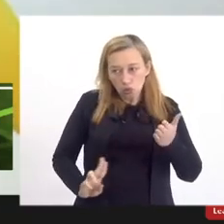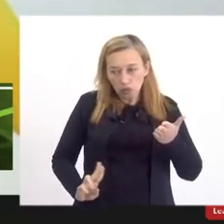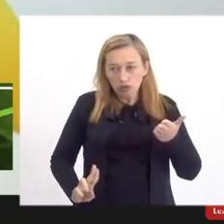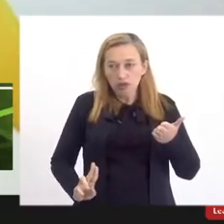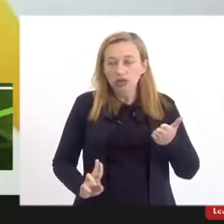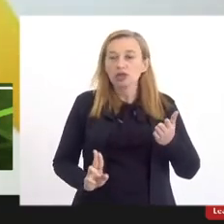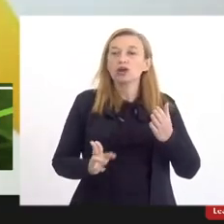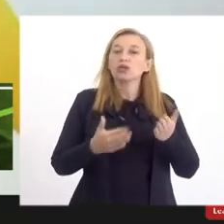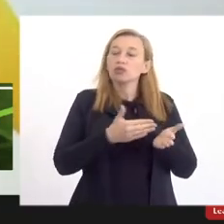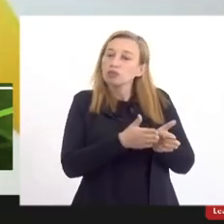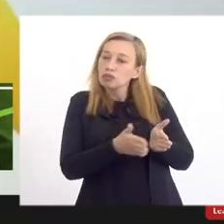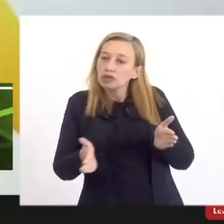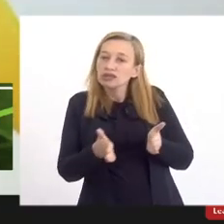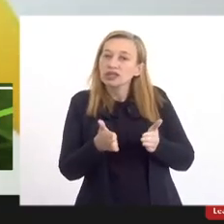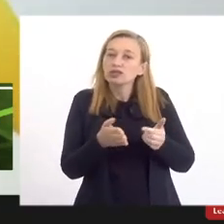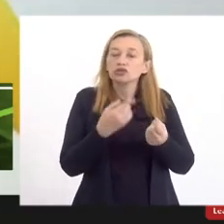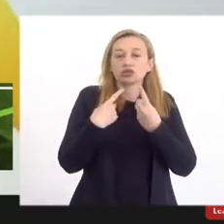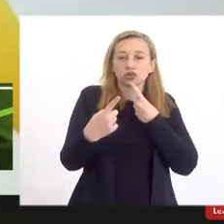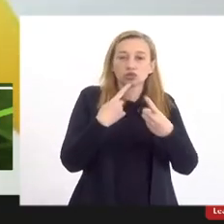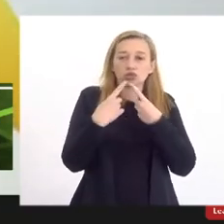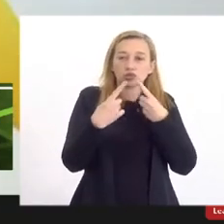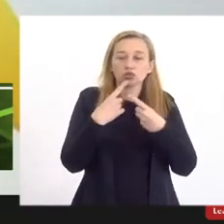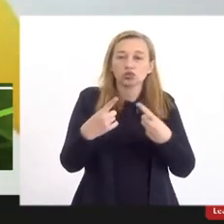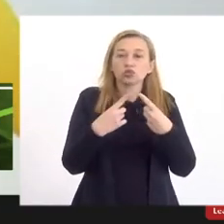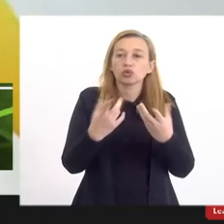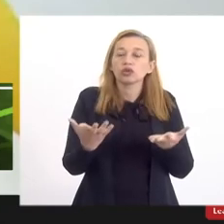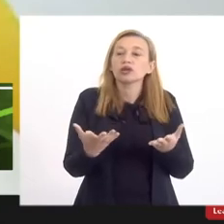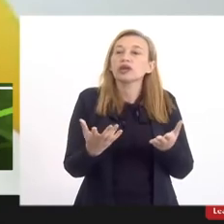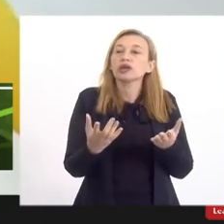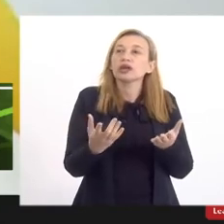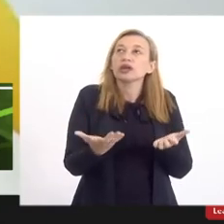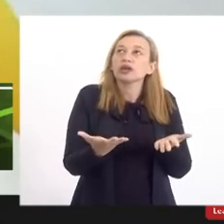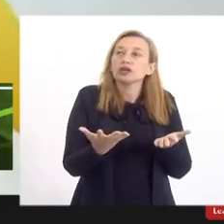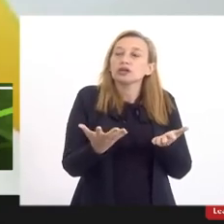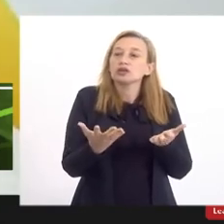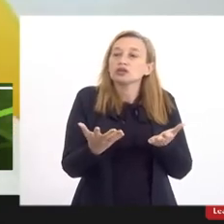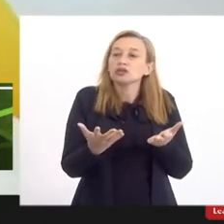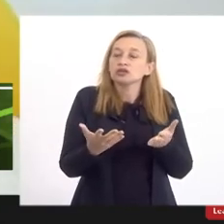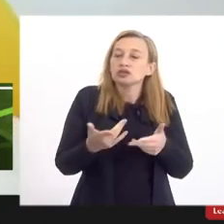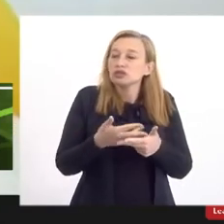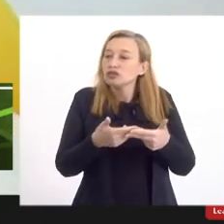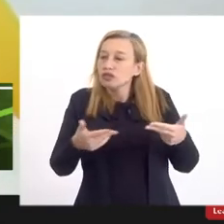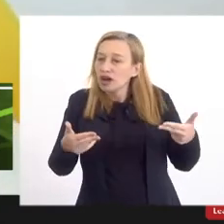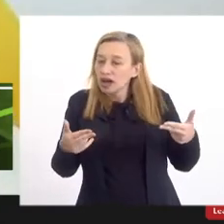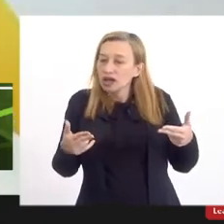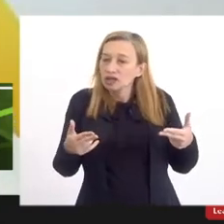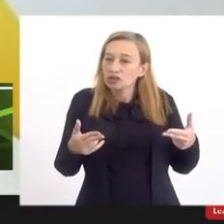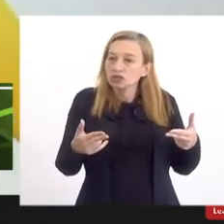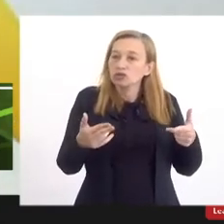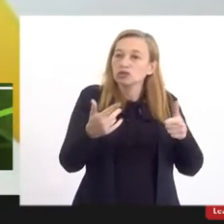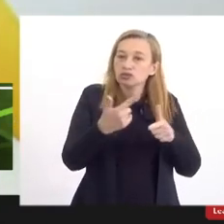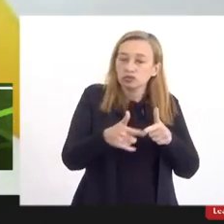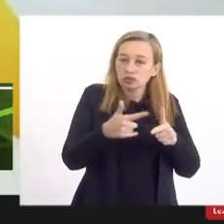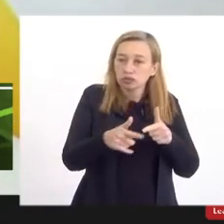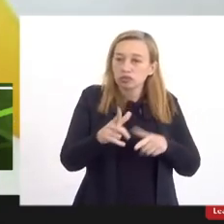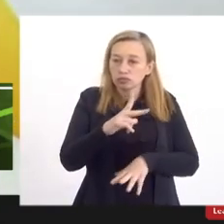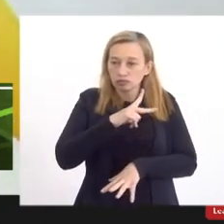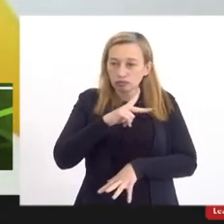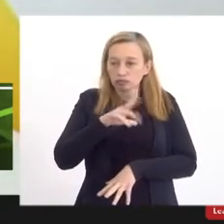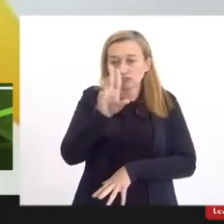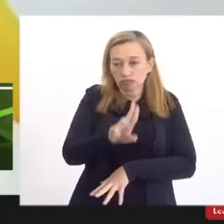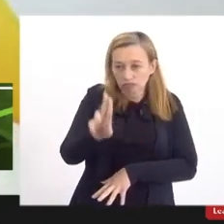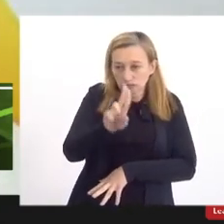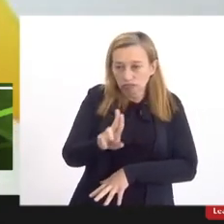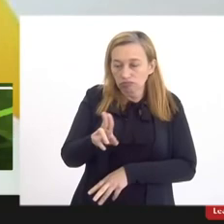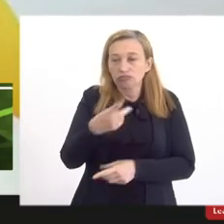processo de debate que é fruto de muito acúmulo na própria comunidade universitária no diálogo com a